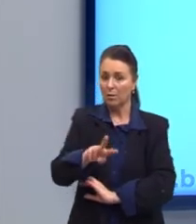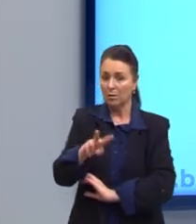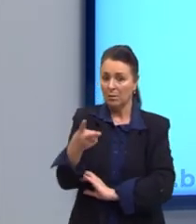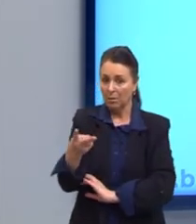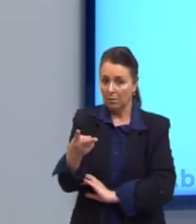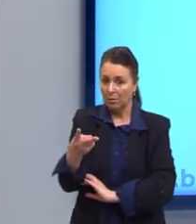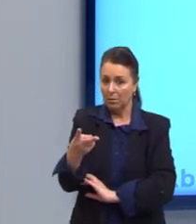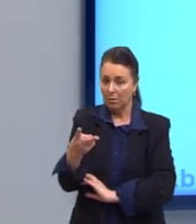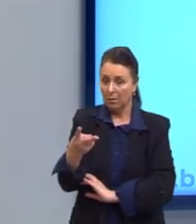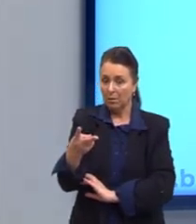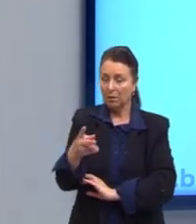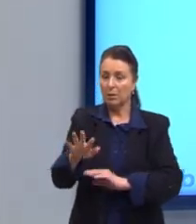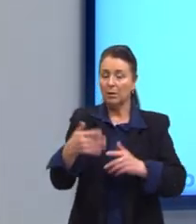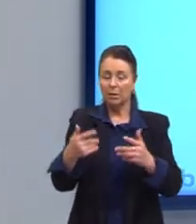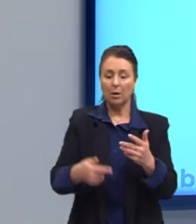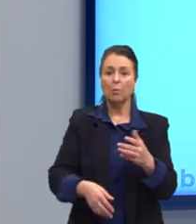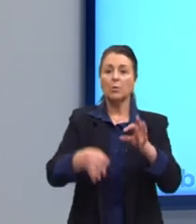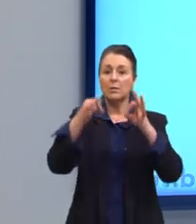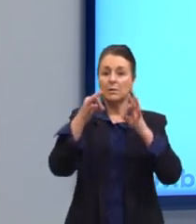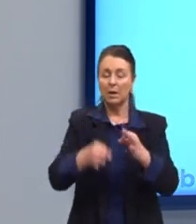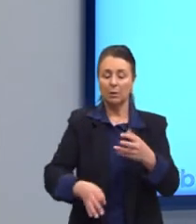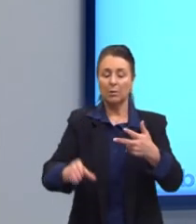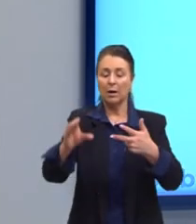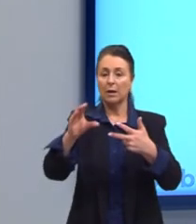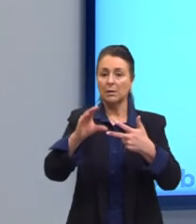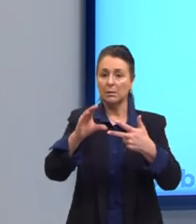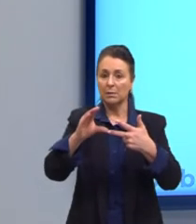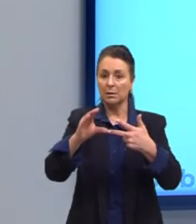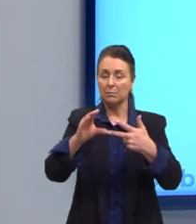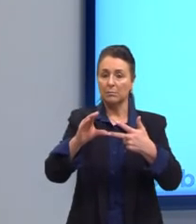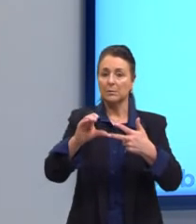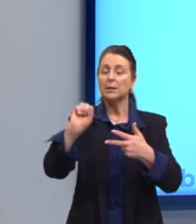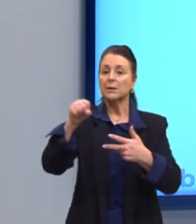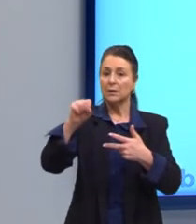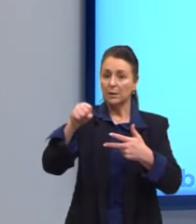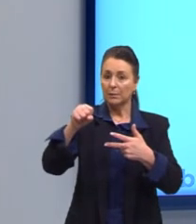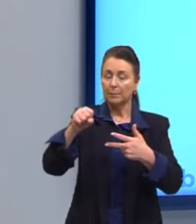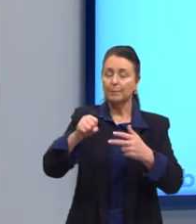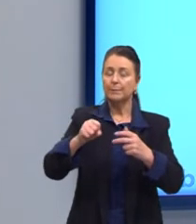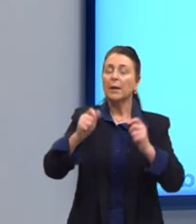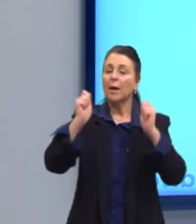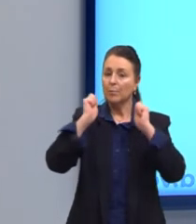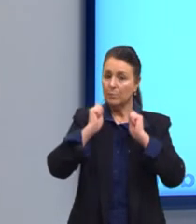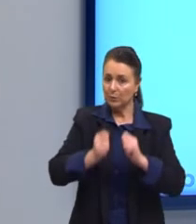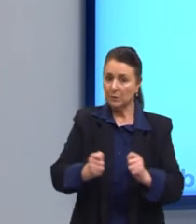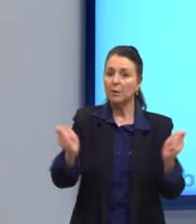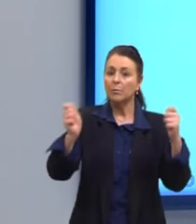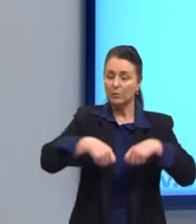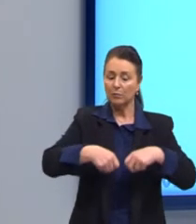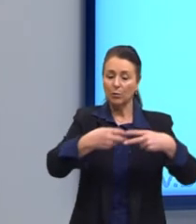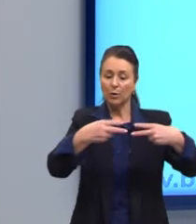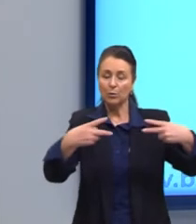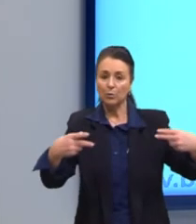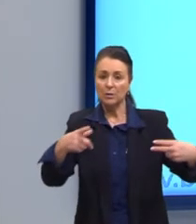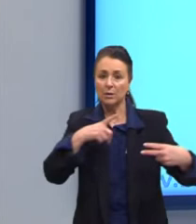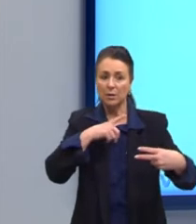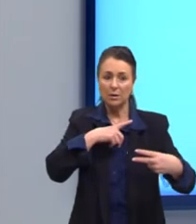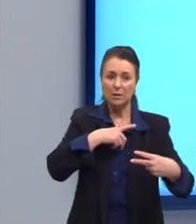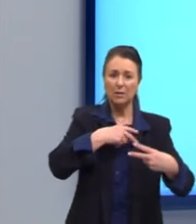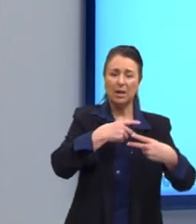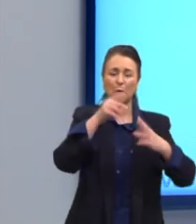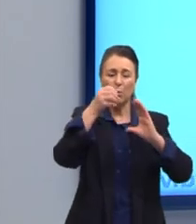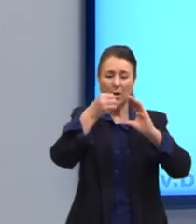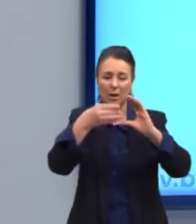não contradição. Então, a alternativa correta é a C. Afirma que é possível que as coisas que tenham tais e tais